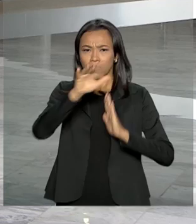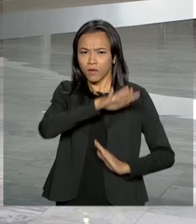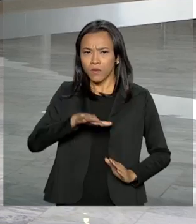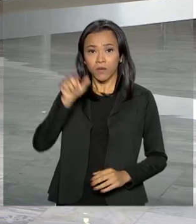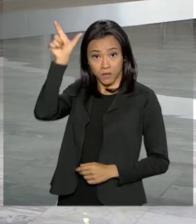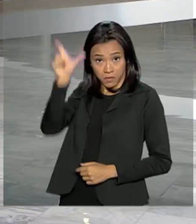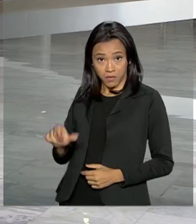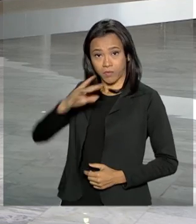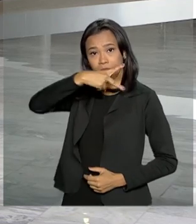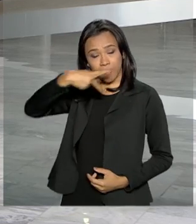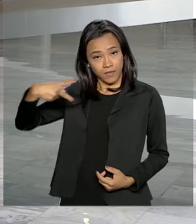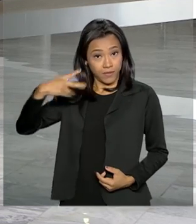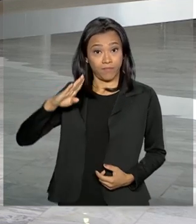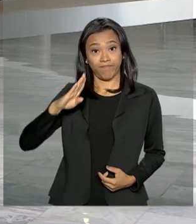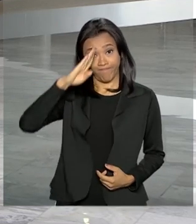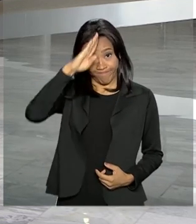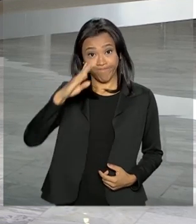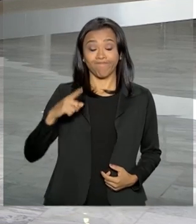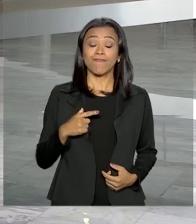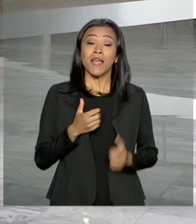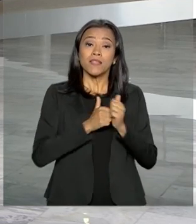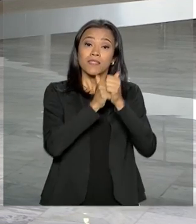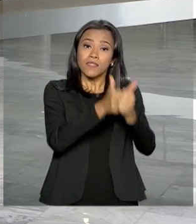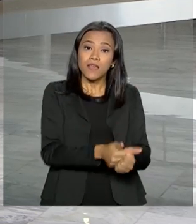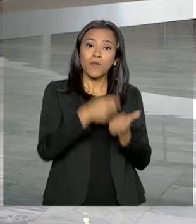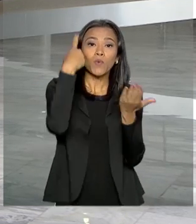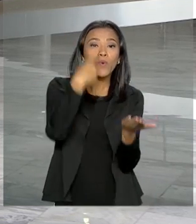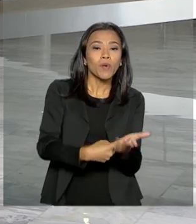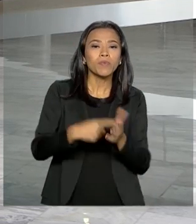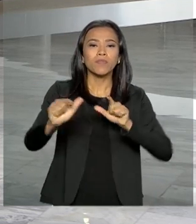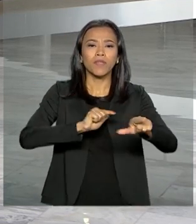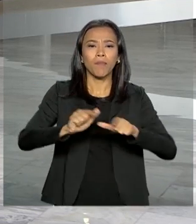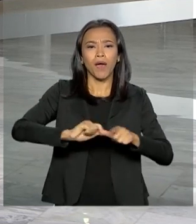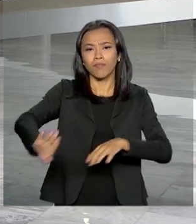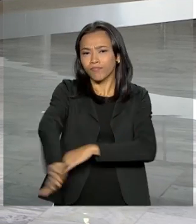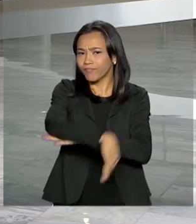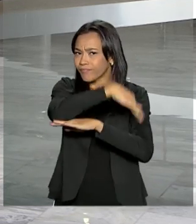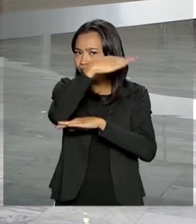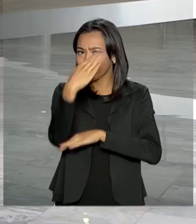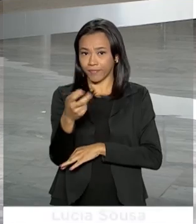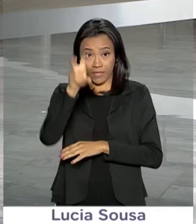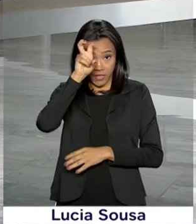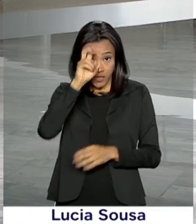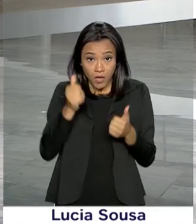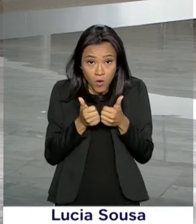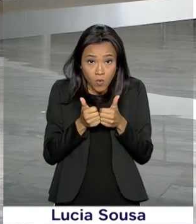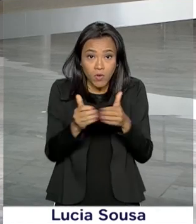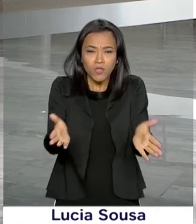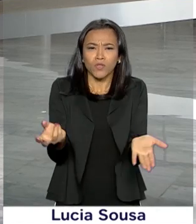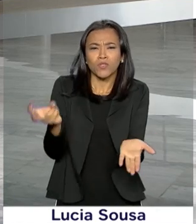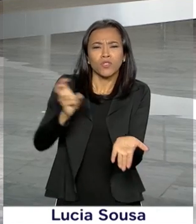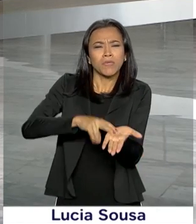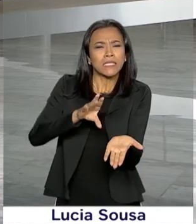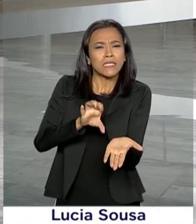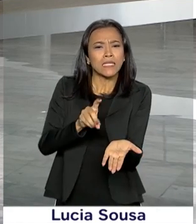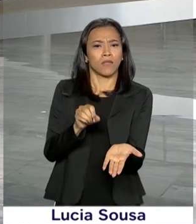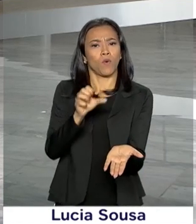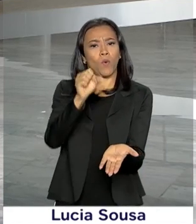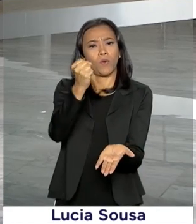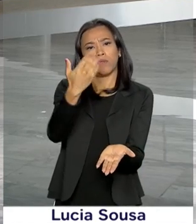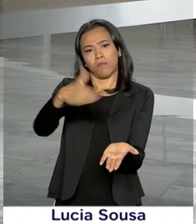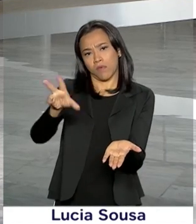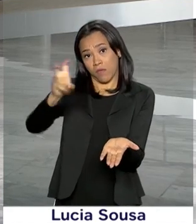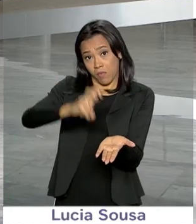Jair Bolsonaro cumpre a agenda durante toda essa quinta-feira. Agenda que começou logo cedo, às 8h30 da manhã,